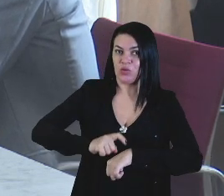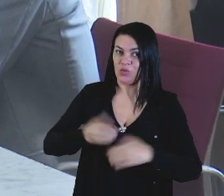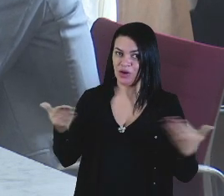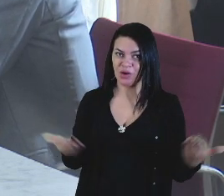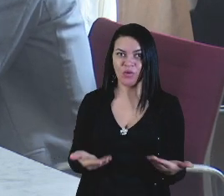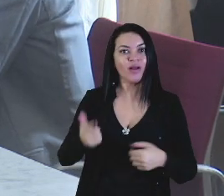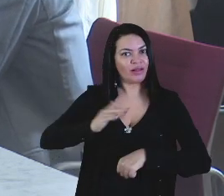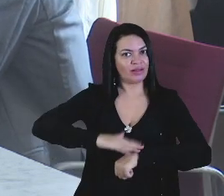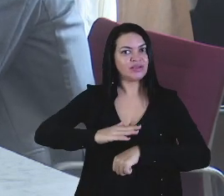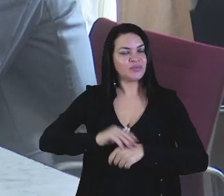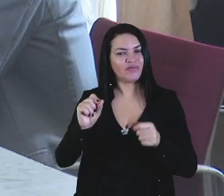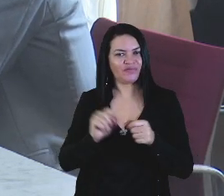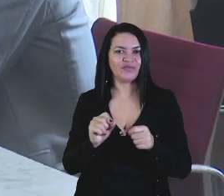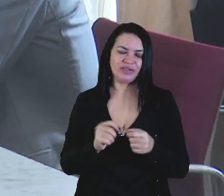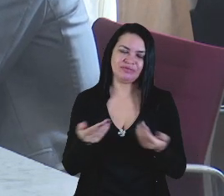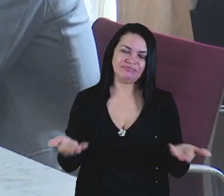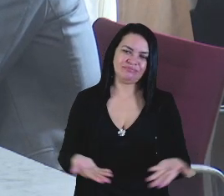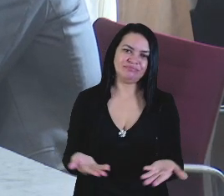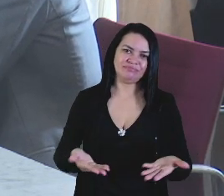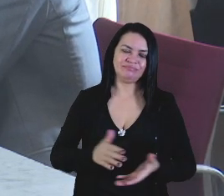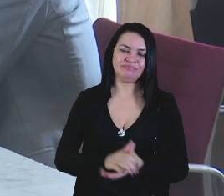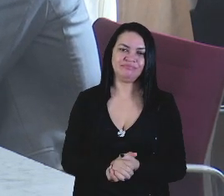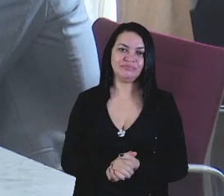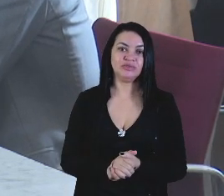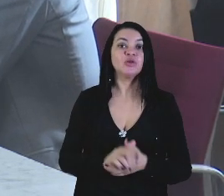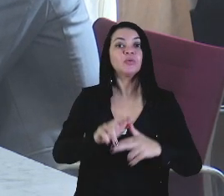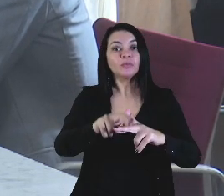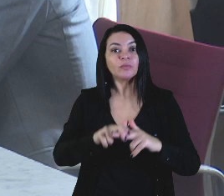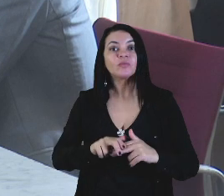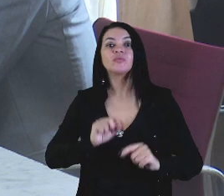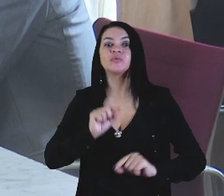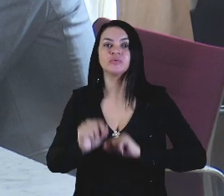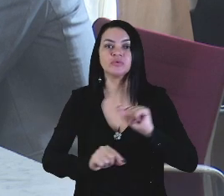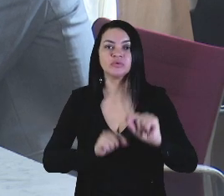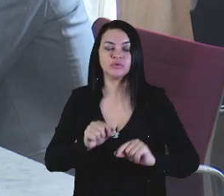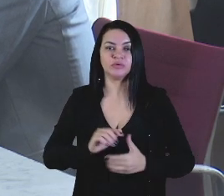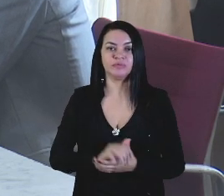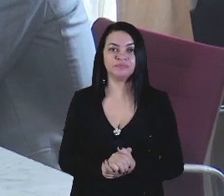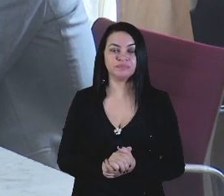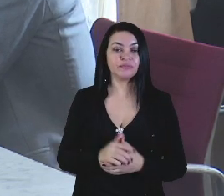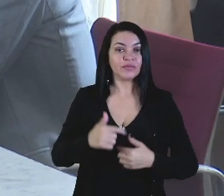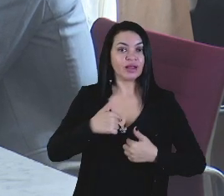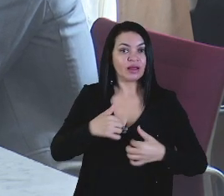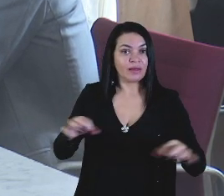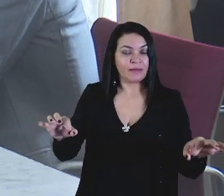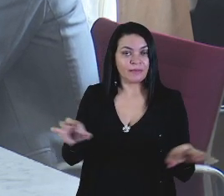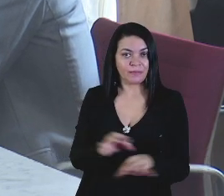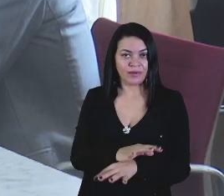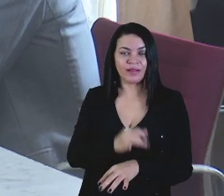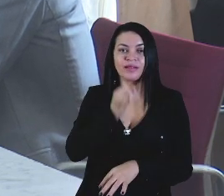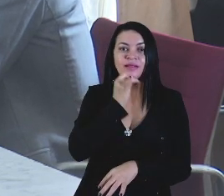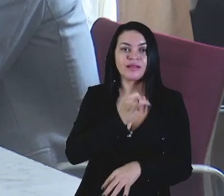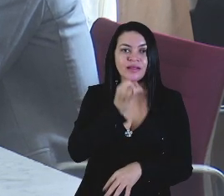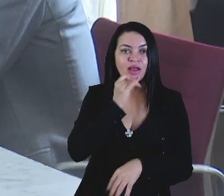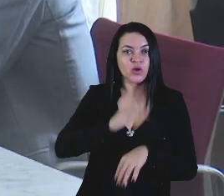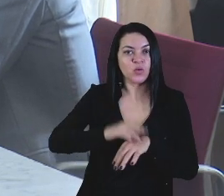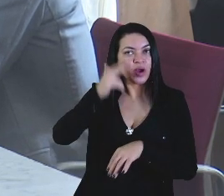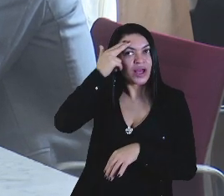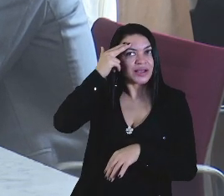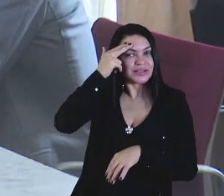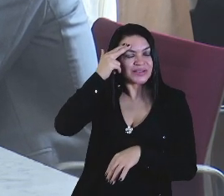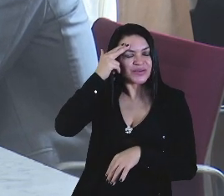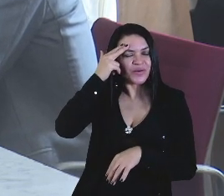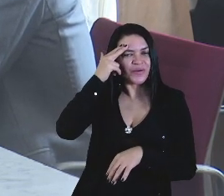estamos nesse momento importante. Portanto, assim, com esse sonho